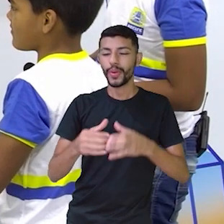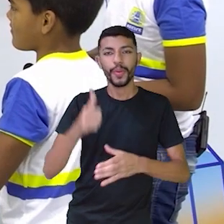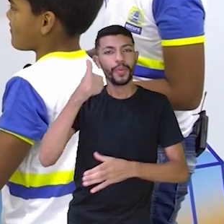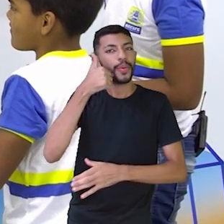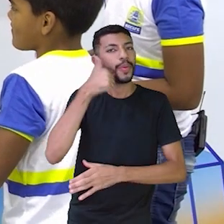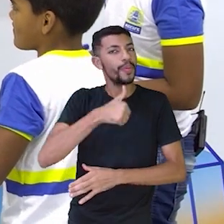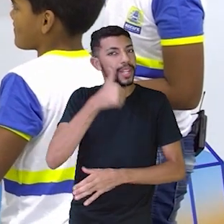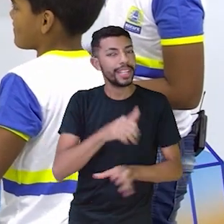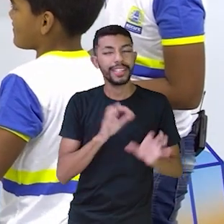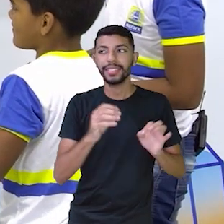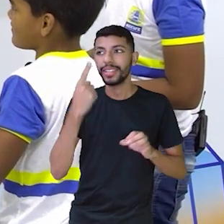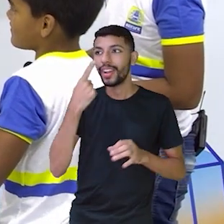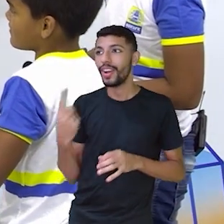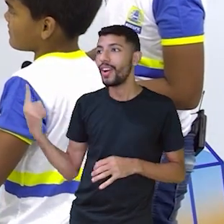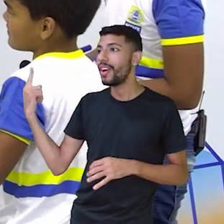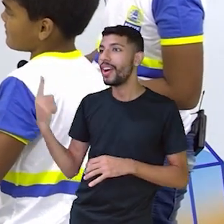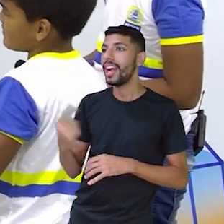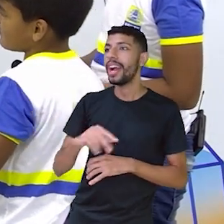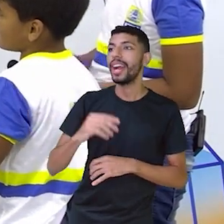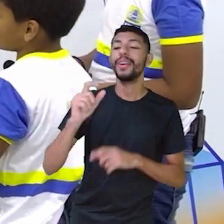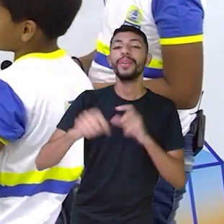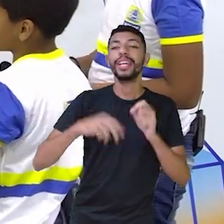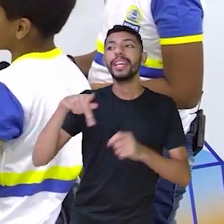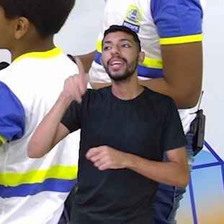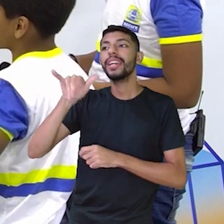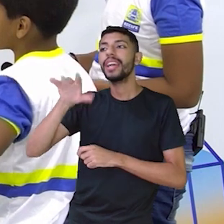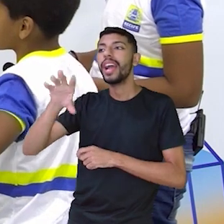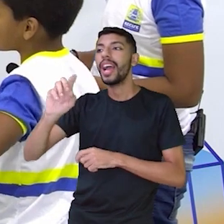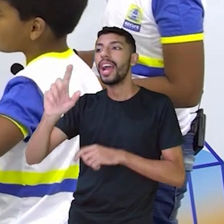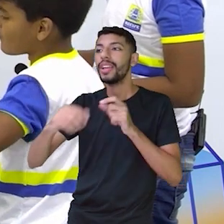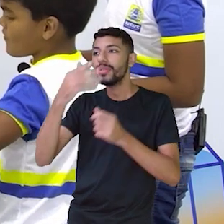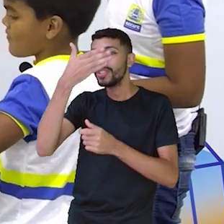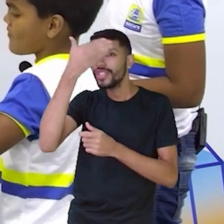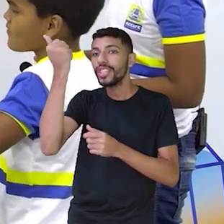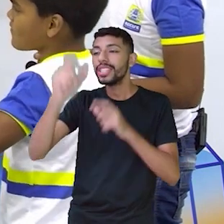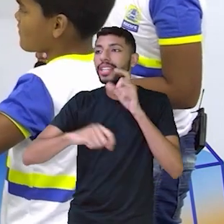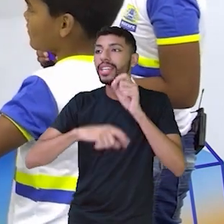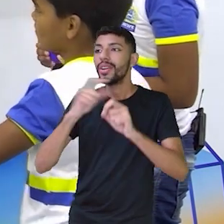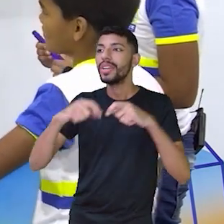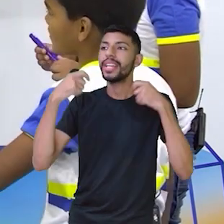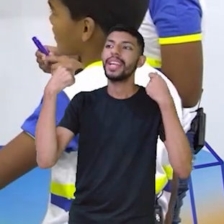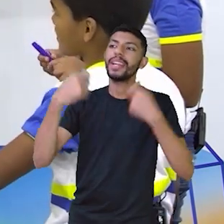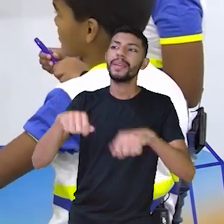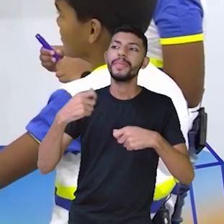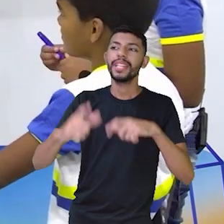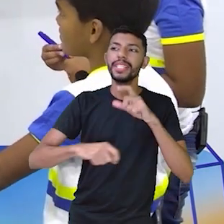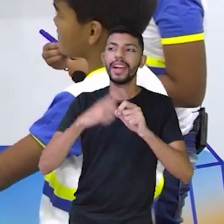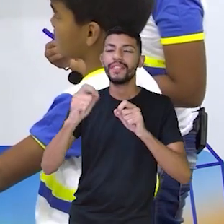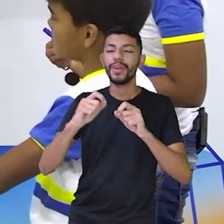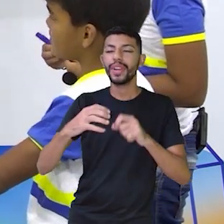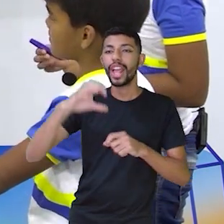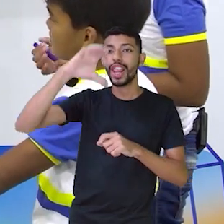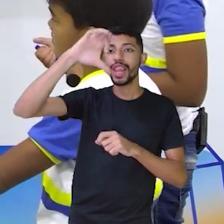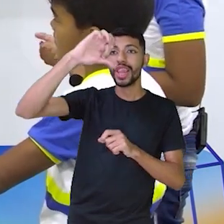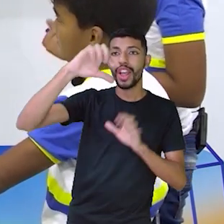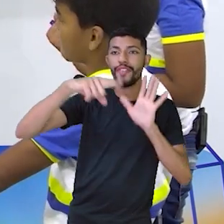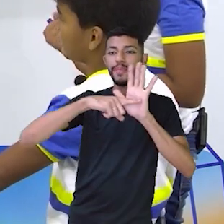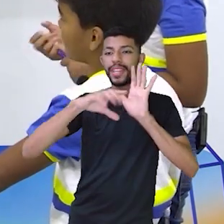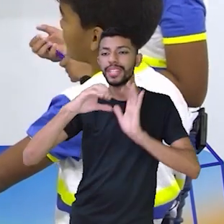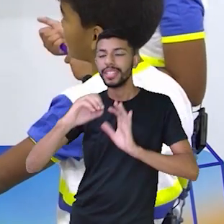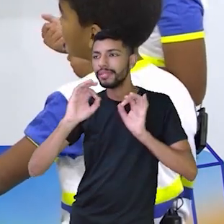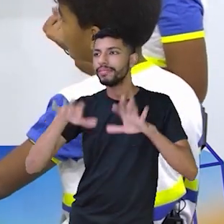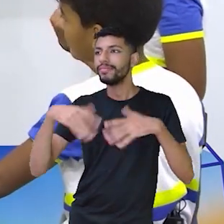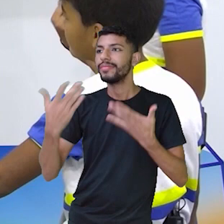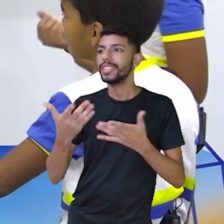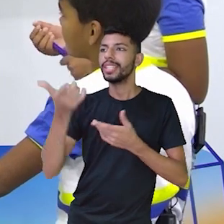Caio, ele só esqueceu que aqui teria que descer o número 9. Ele repetiu o 0, né? Do 9, não tinha